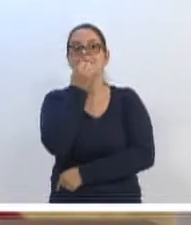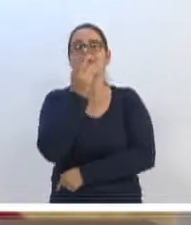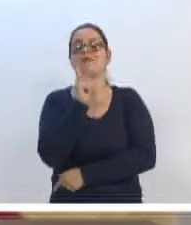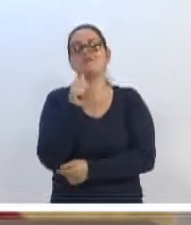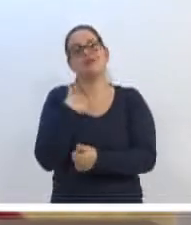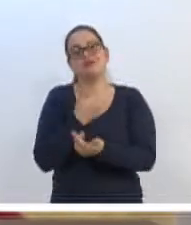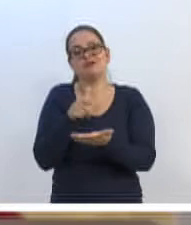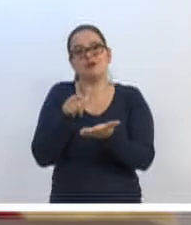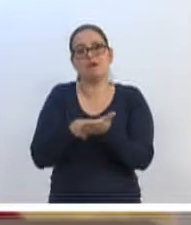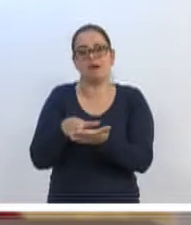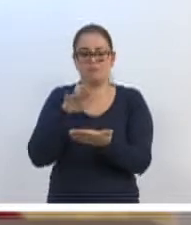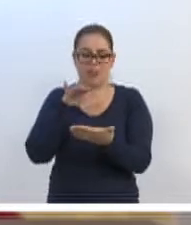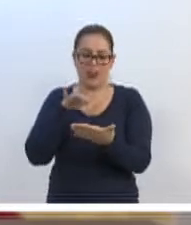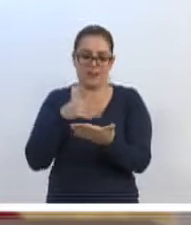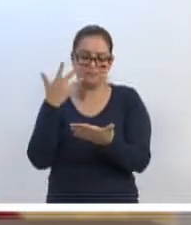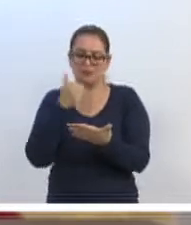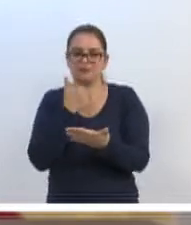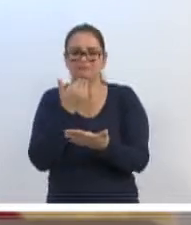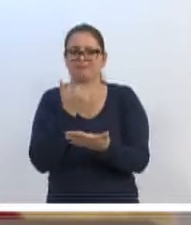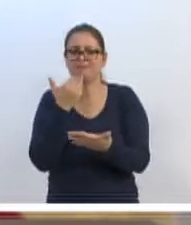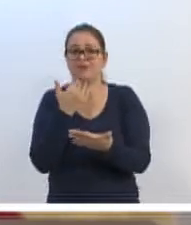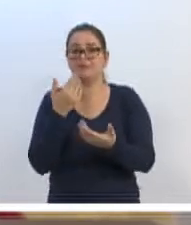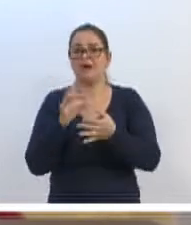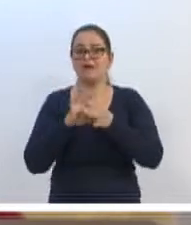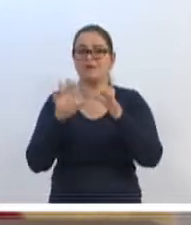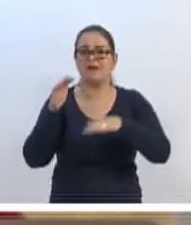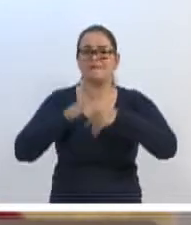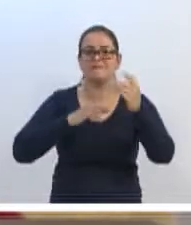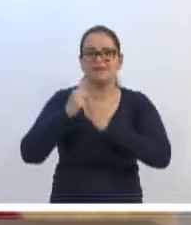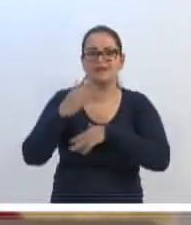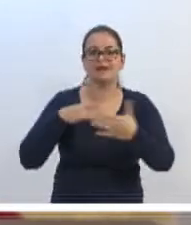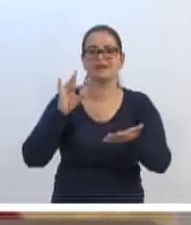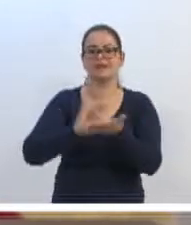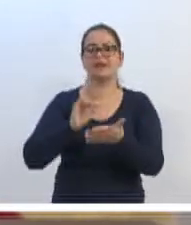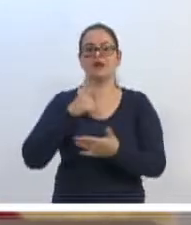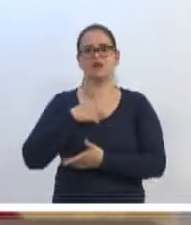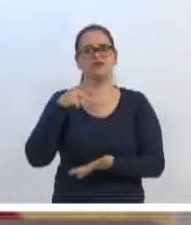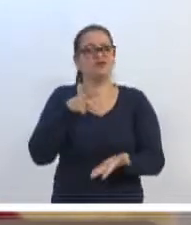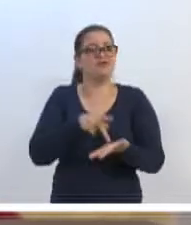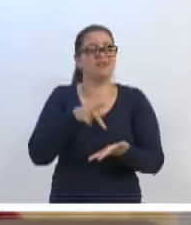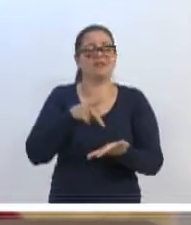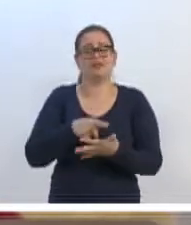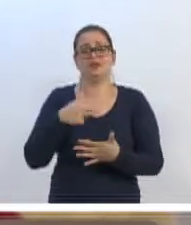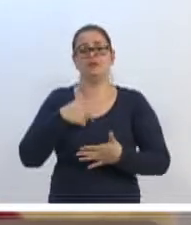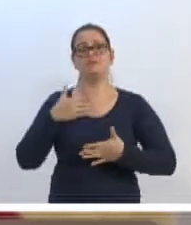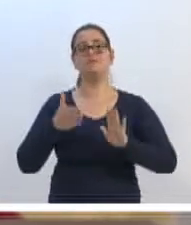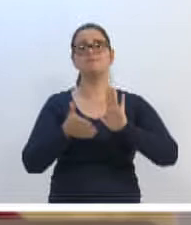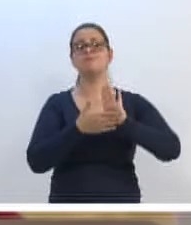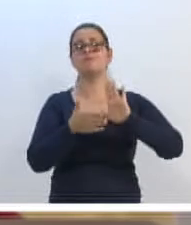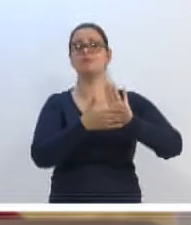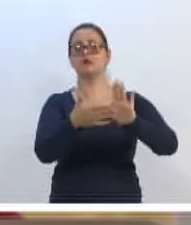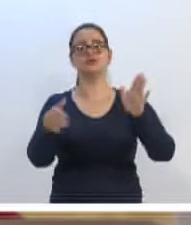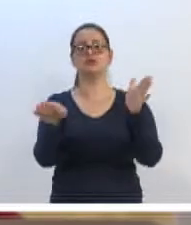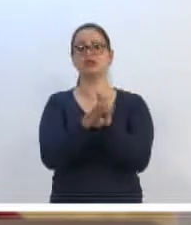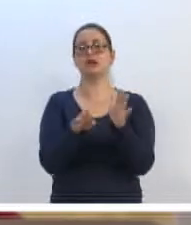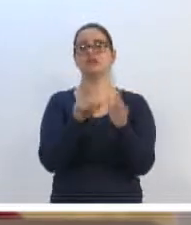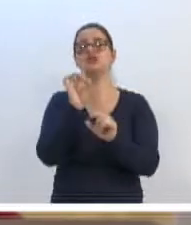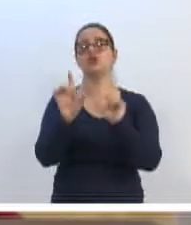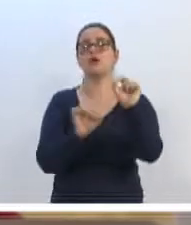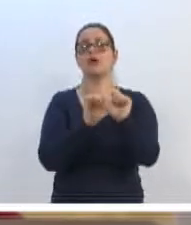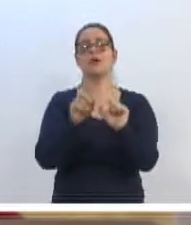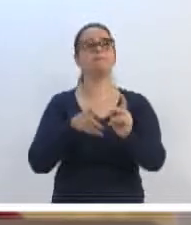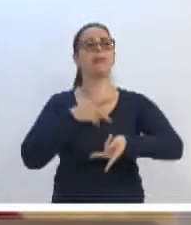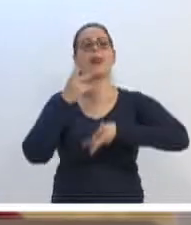papel. Eu, de verdade, verdadeira, aqui nessa Casa Legislativa, eu tenho me proposto a isso. Chegar, chega do ramo de